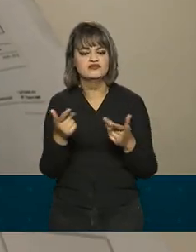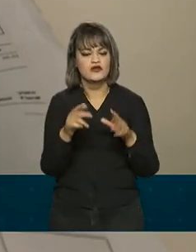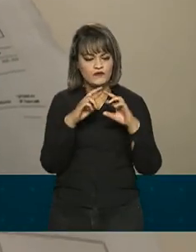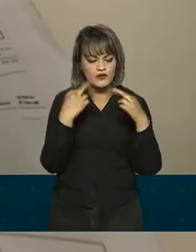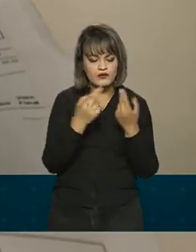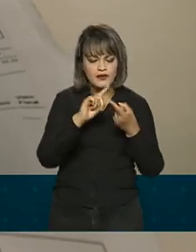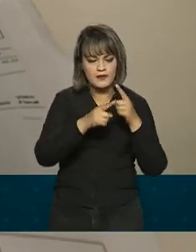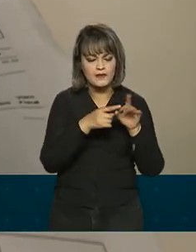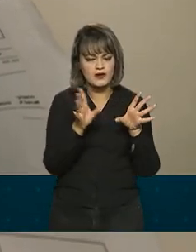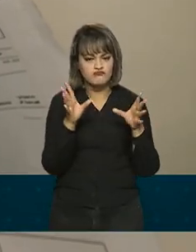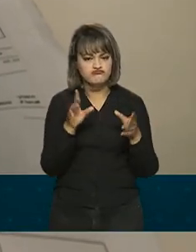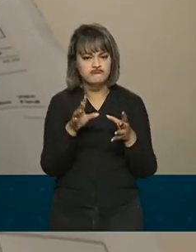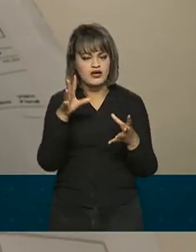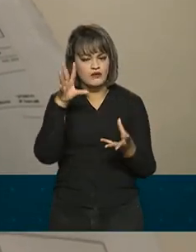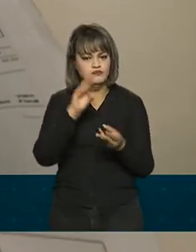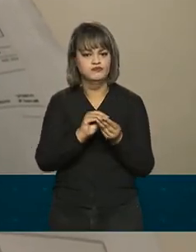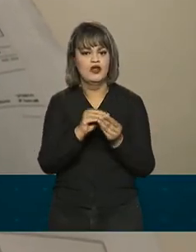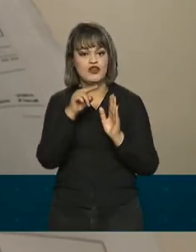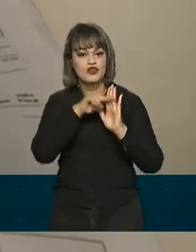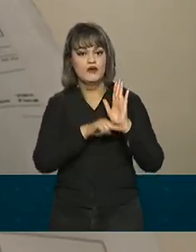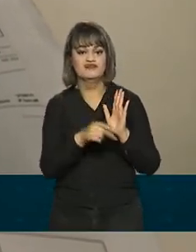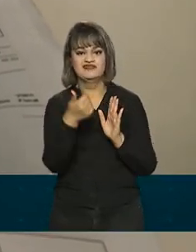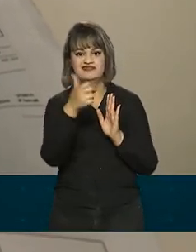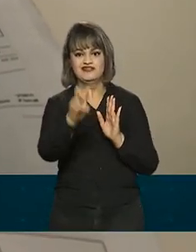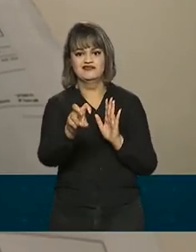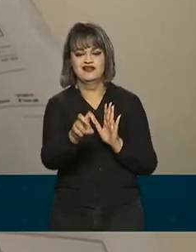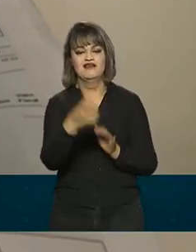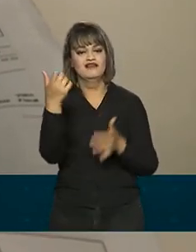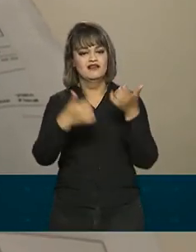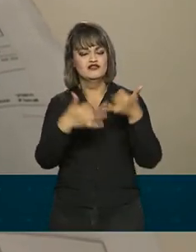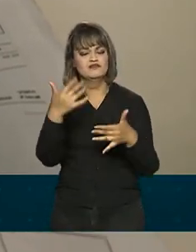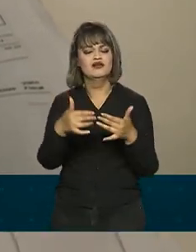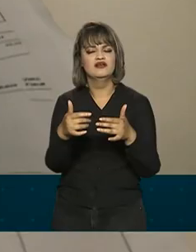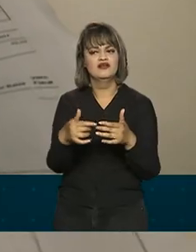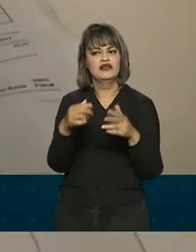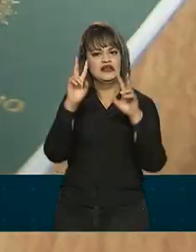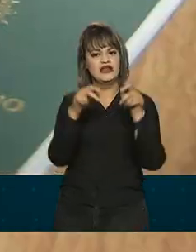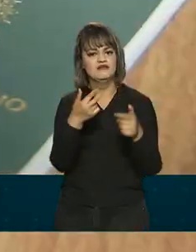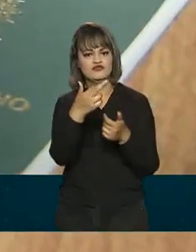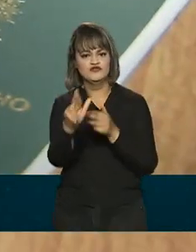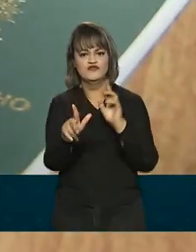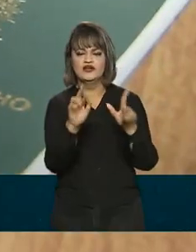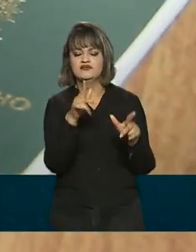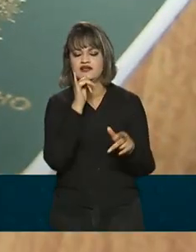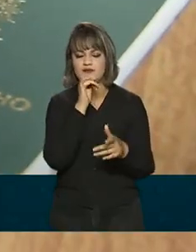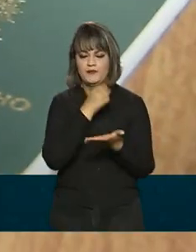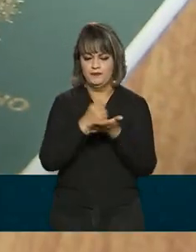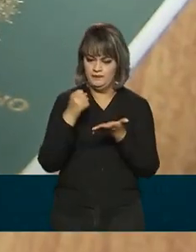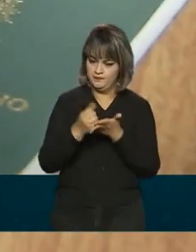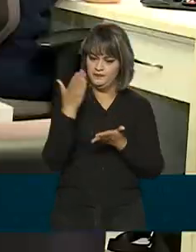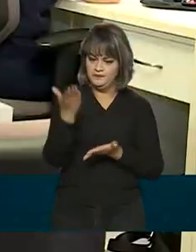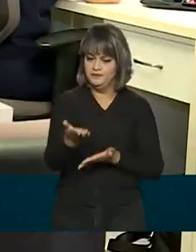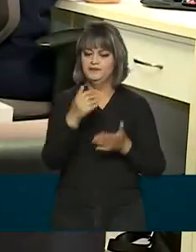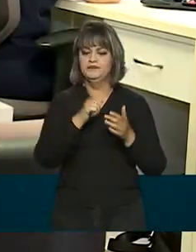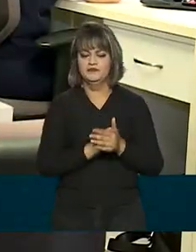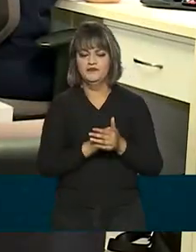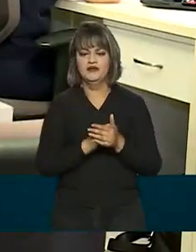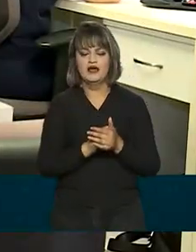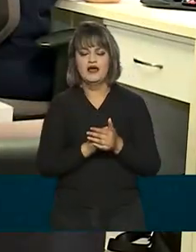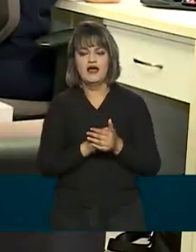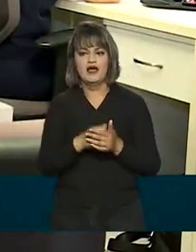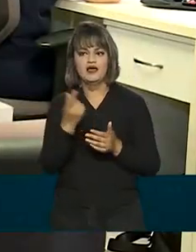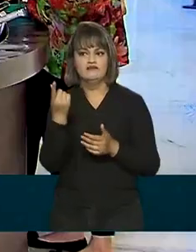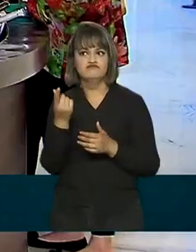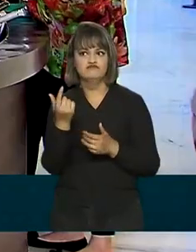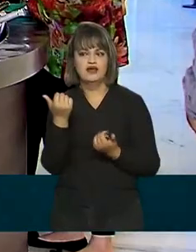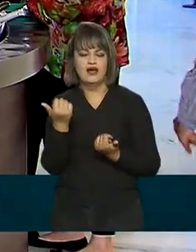reunidos em apenas 15 normas que tratam de diferentes assuntos como carteira de trabalho, gratificação